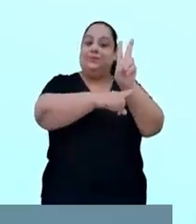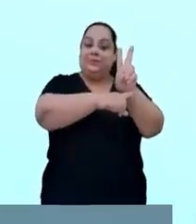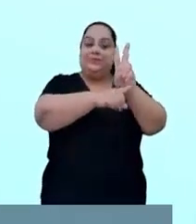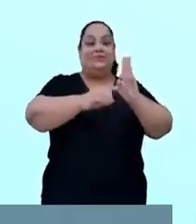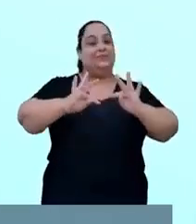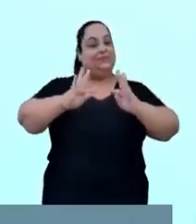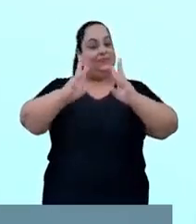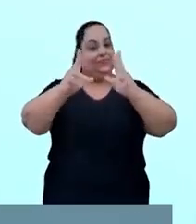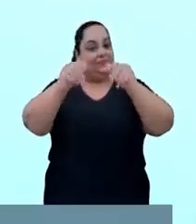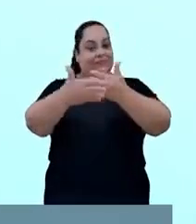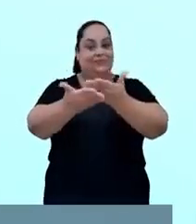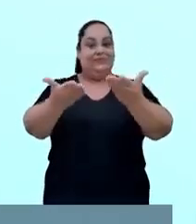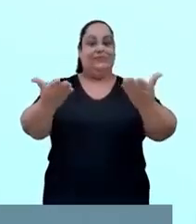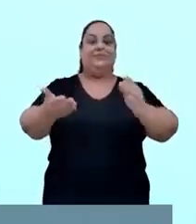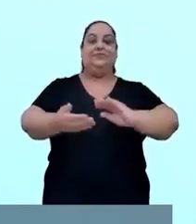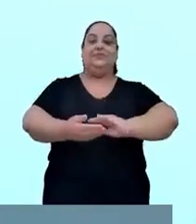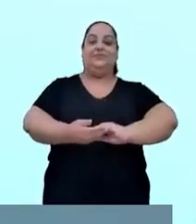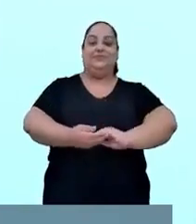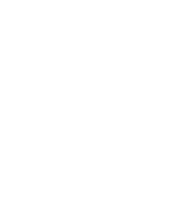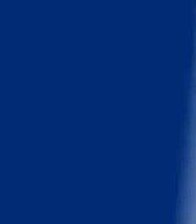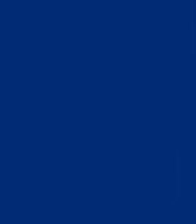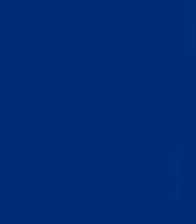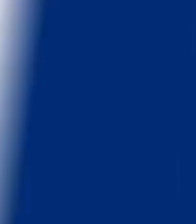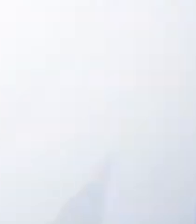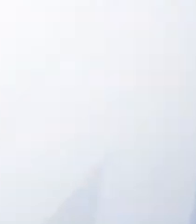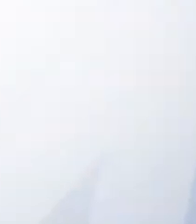abençoe e proteja a todos!